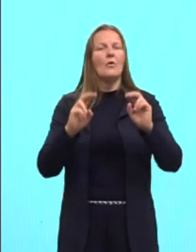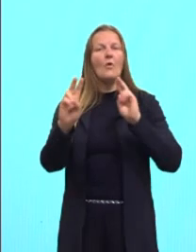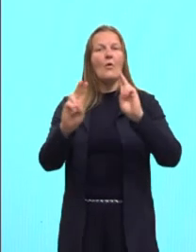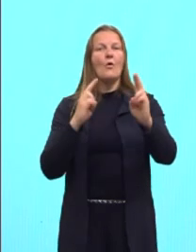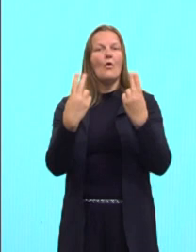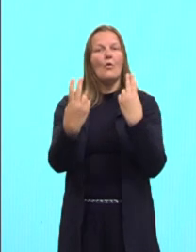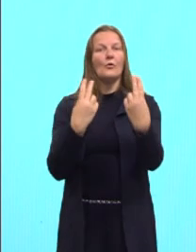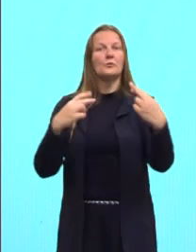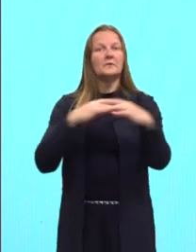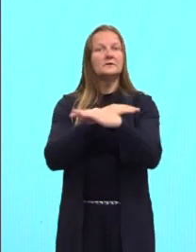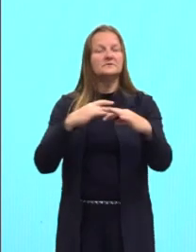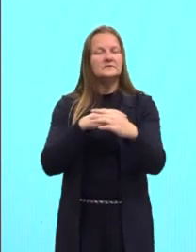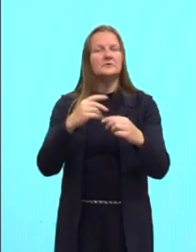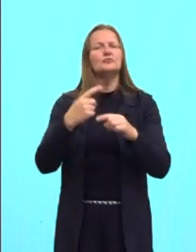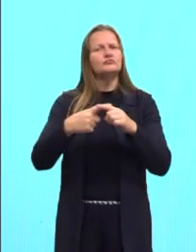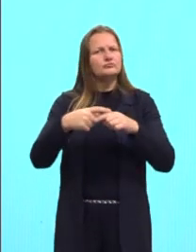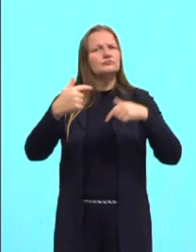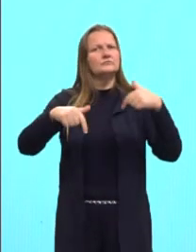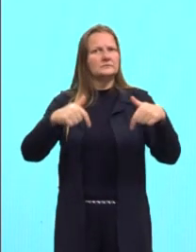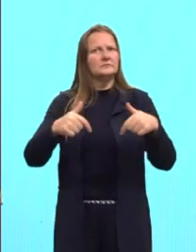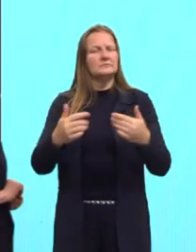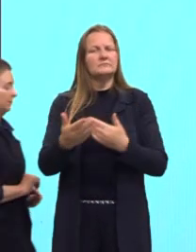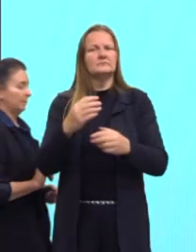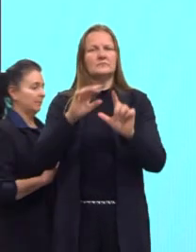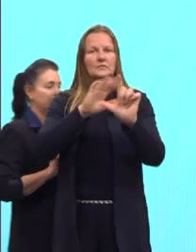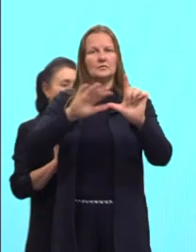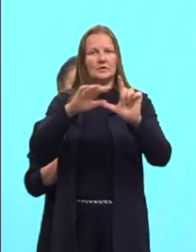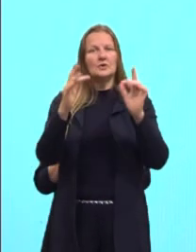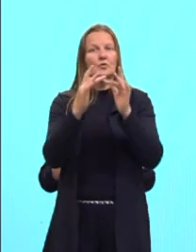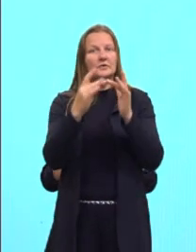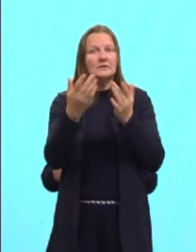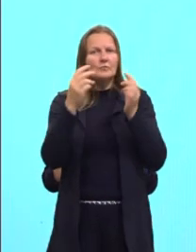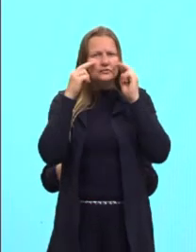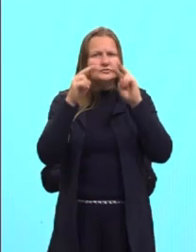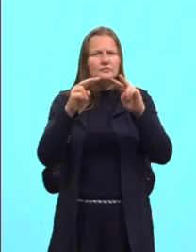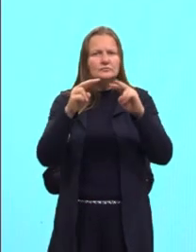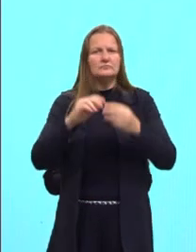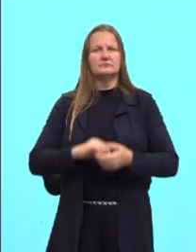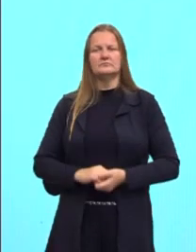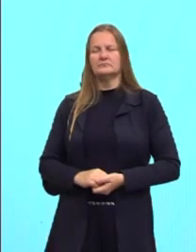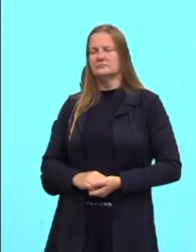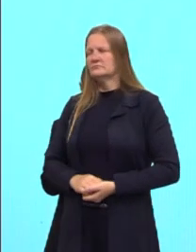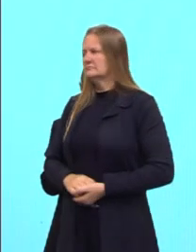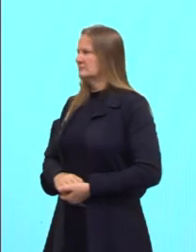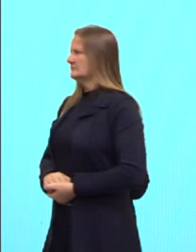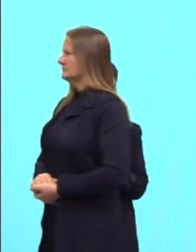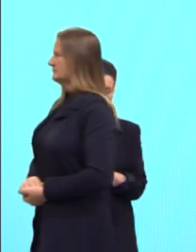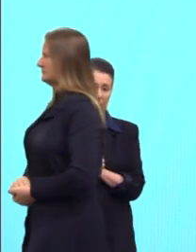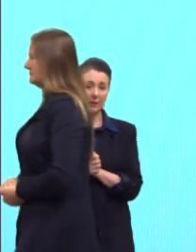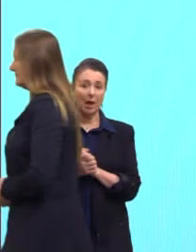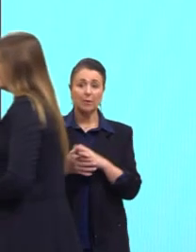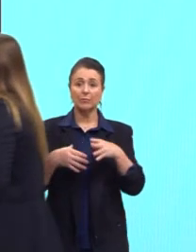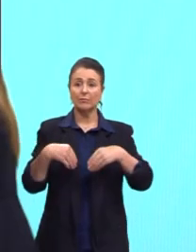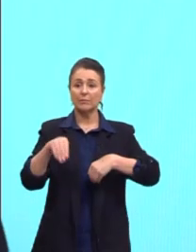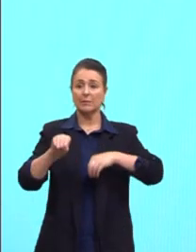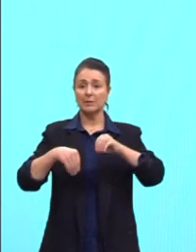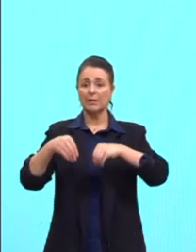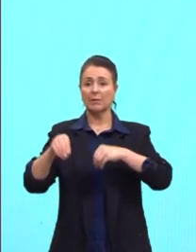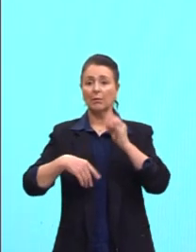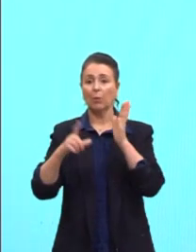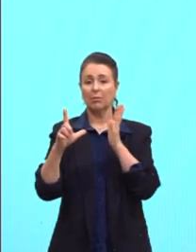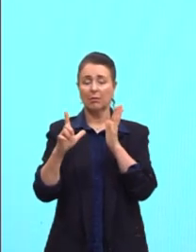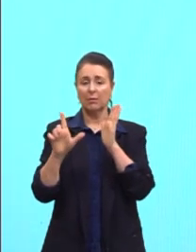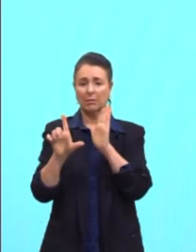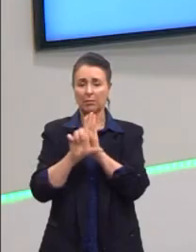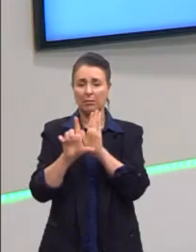aparecer na nossa provinha, que é essa flexibilização das leis trabalhistas. Fazendo um paralelo